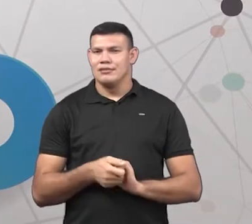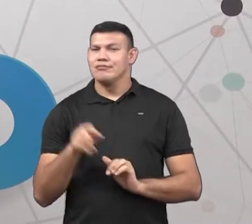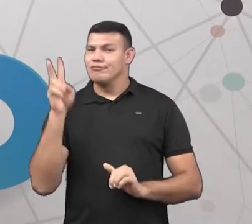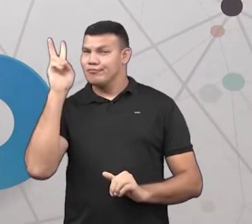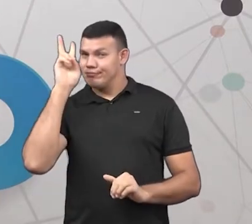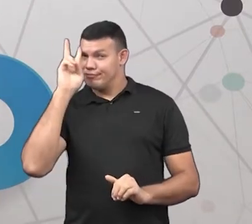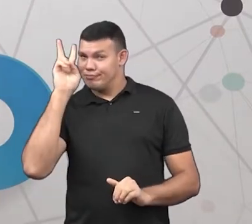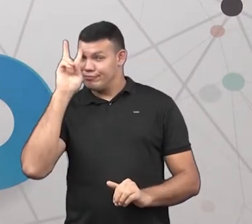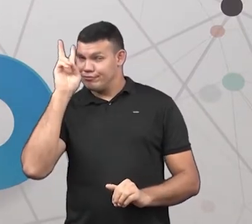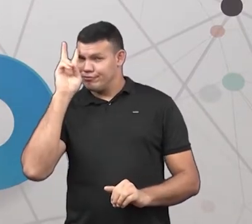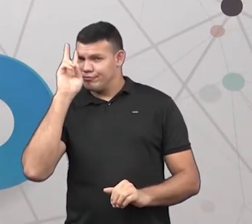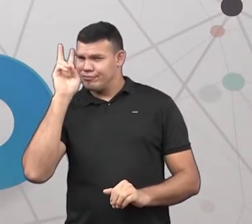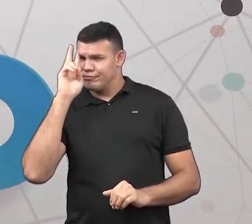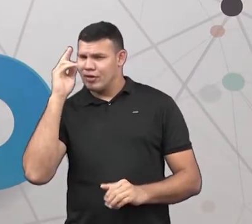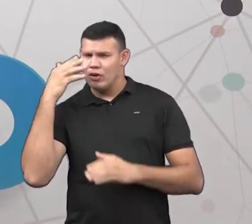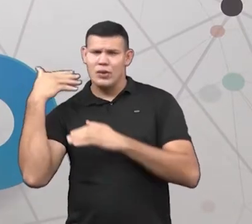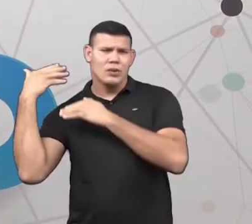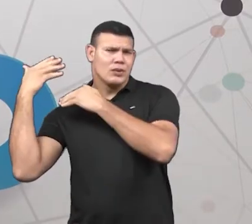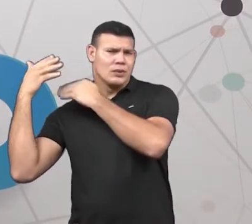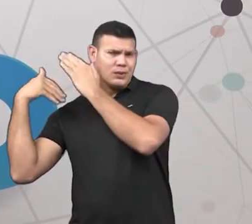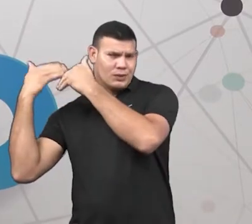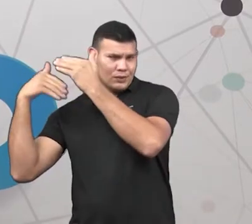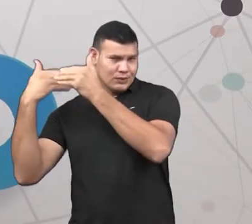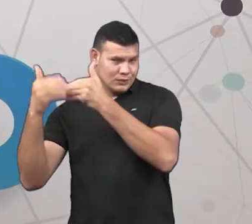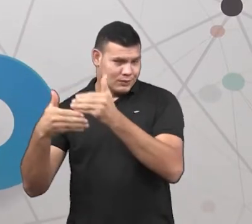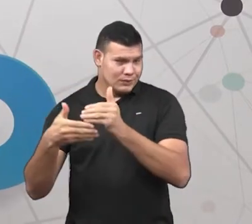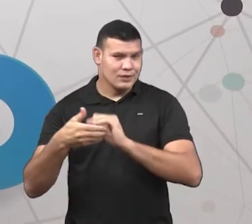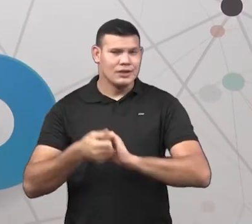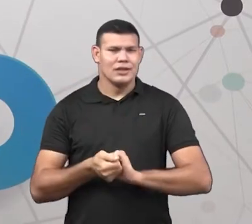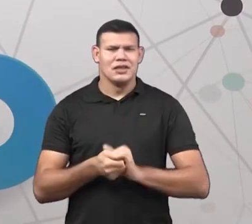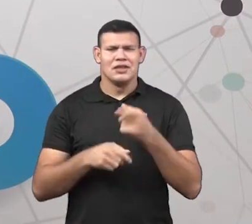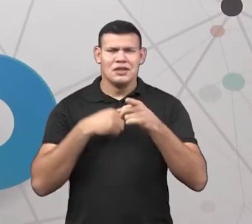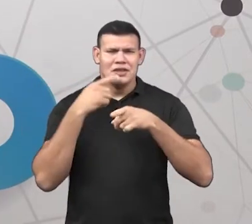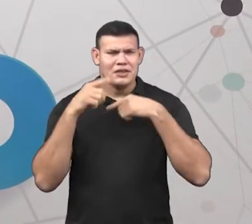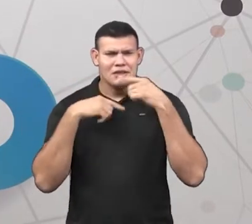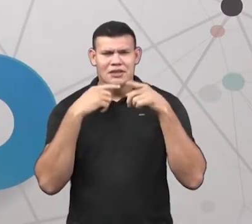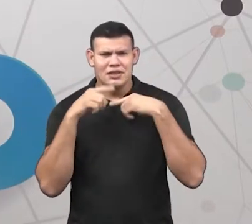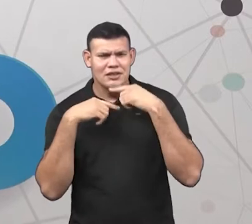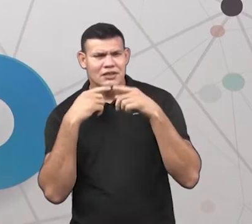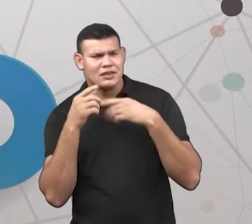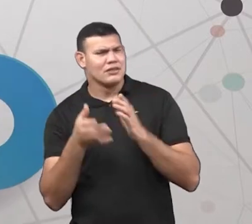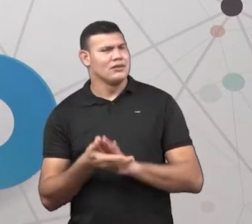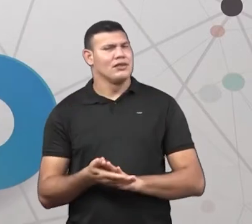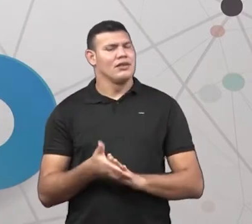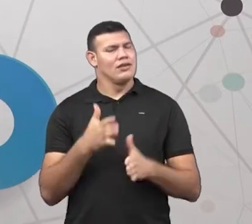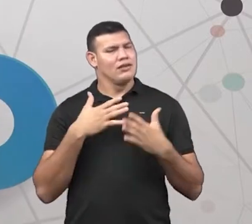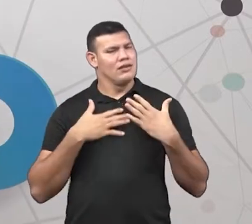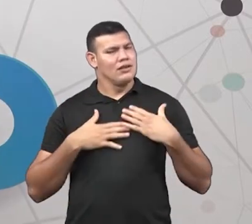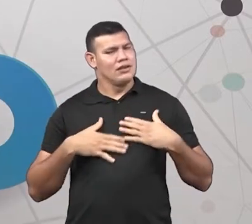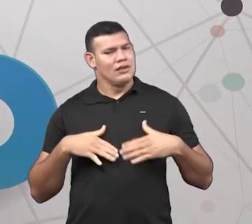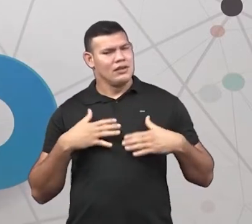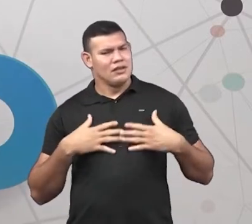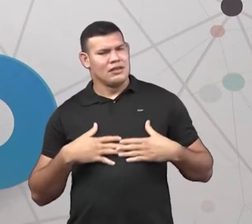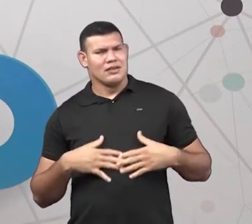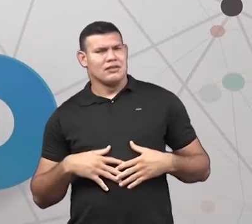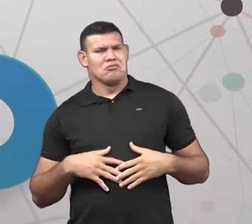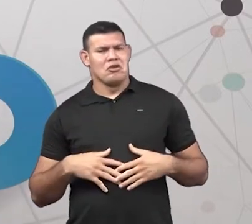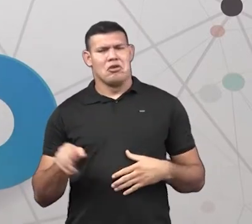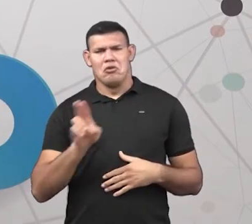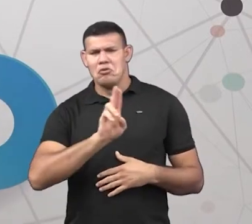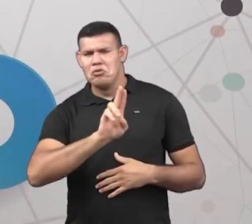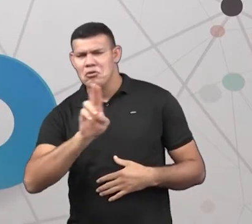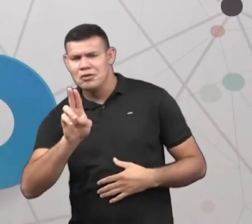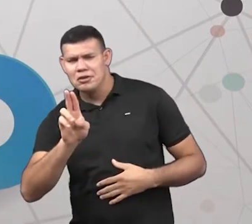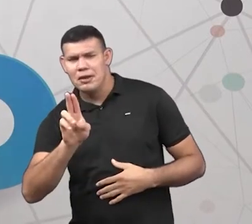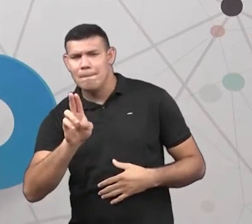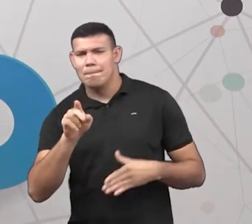Lembrando, o eu falei anteriormente, se você tiver dúvida, não jogue na dúvida. Caso não tenha um nomezinho lá,